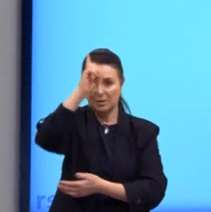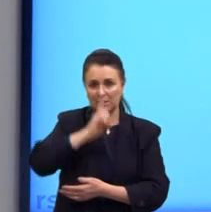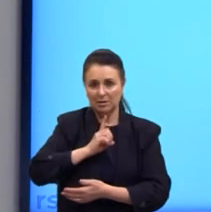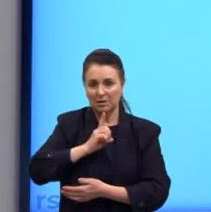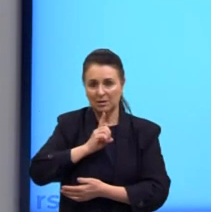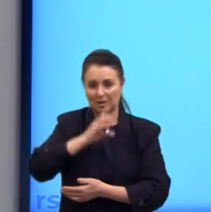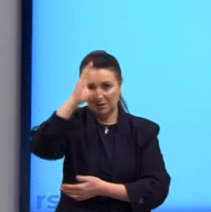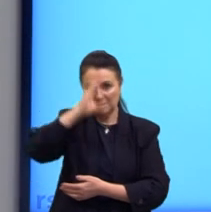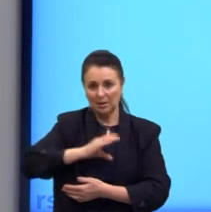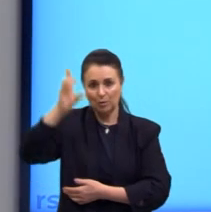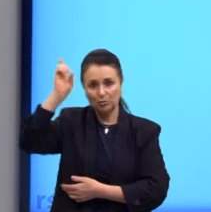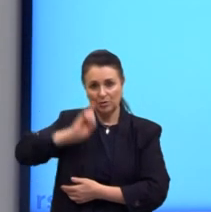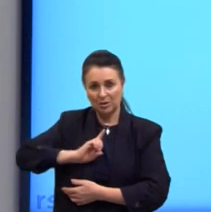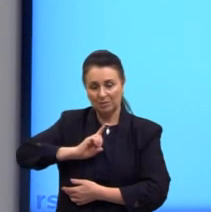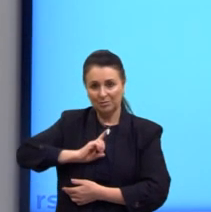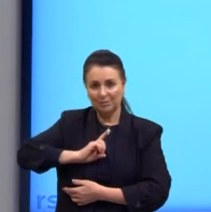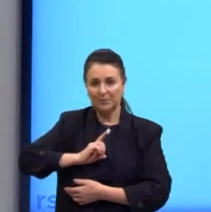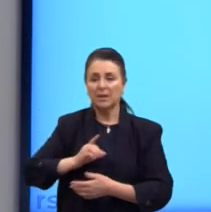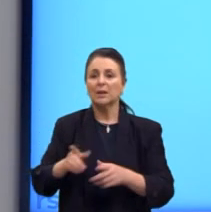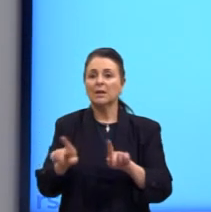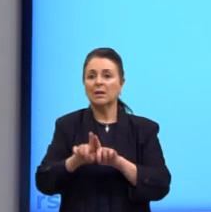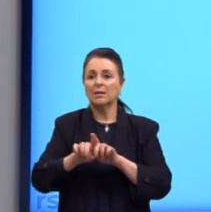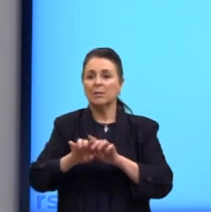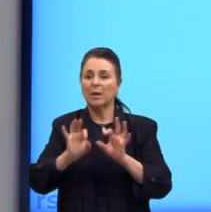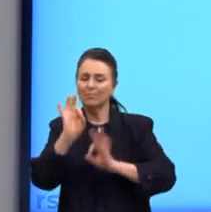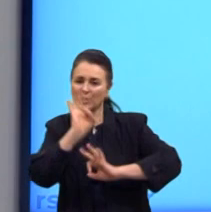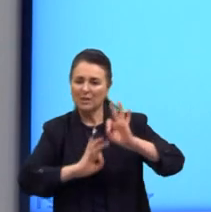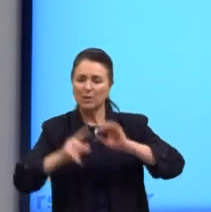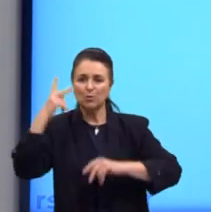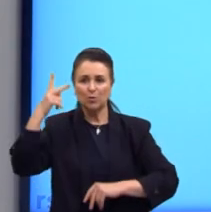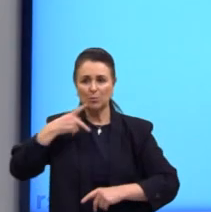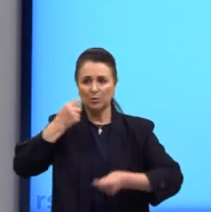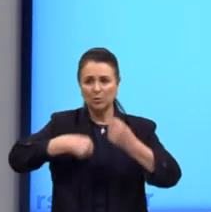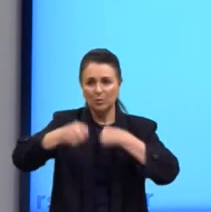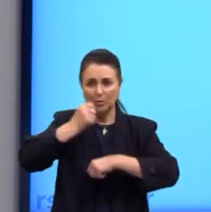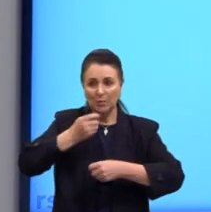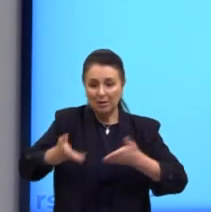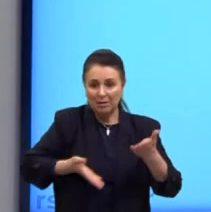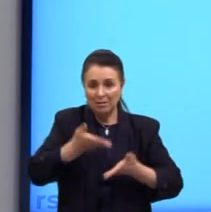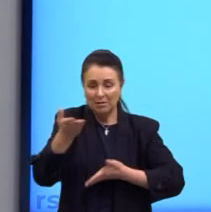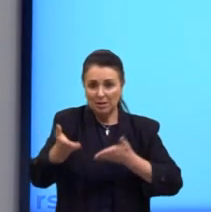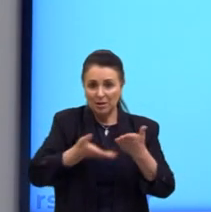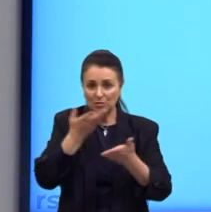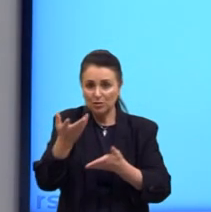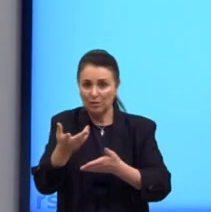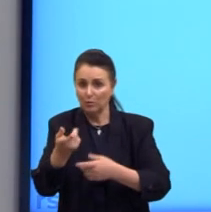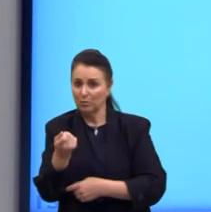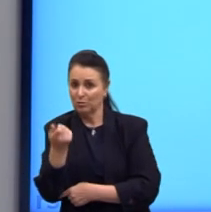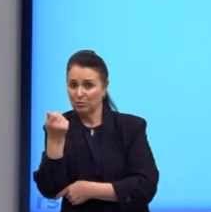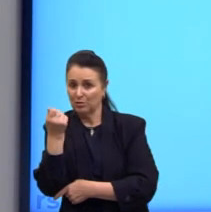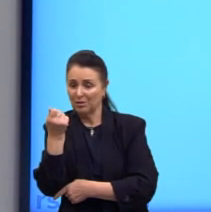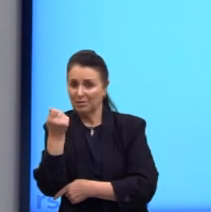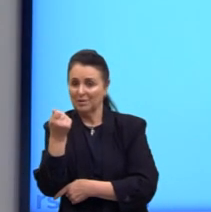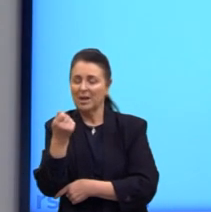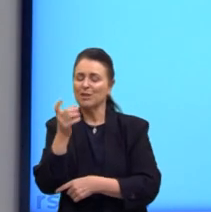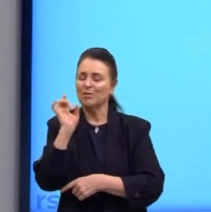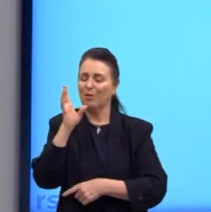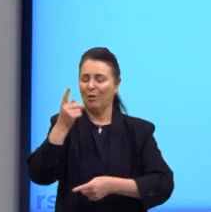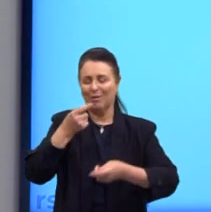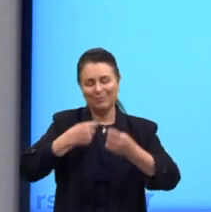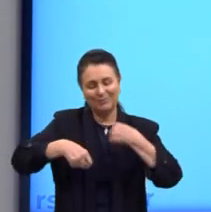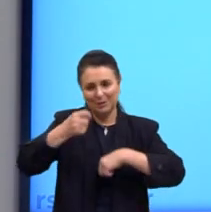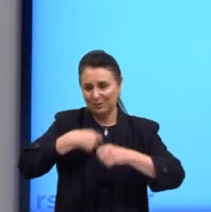direitos cidadãos. E ajuste de políticas econômicas e incentivos fiscais fica apenas no aspecto da economia.